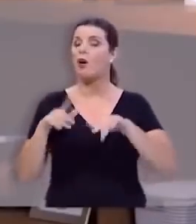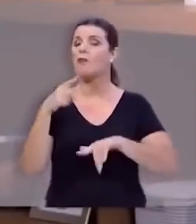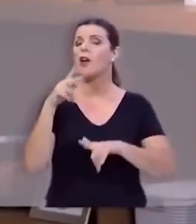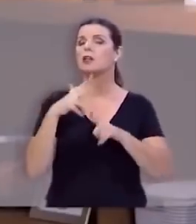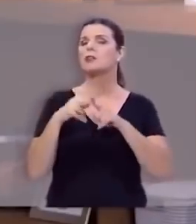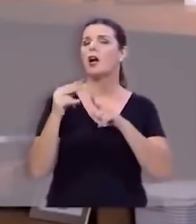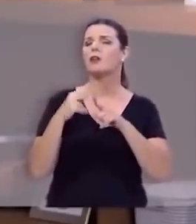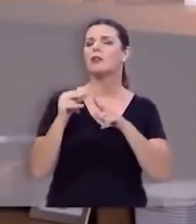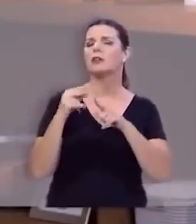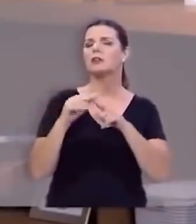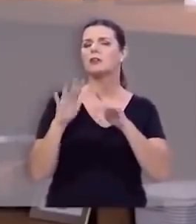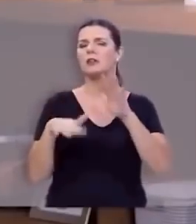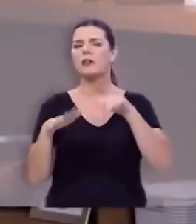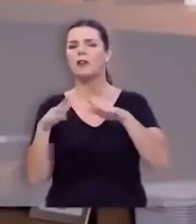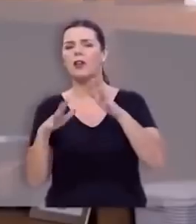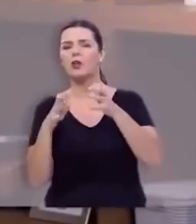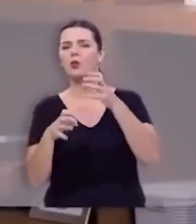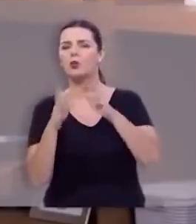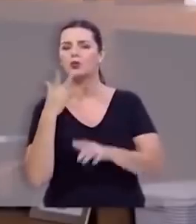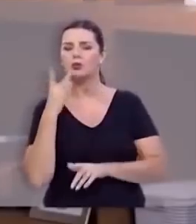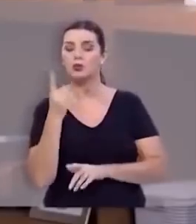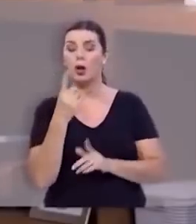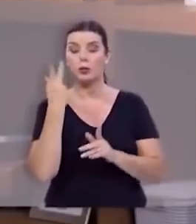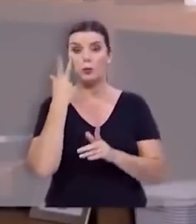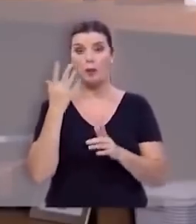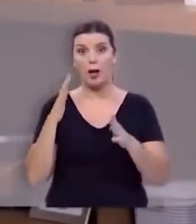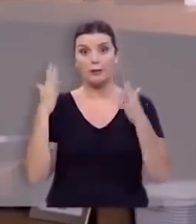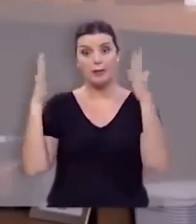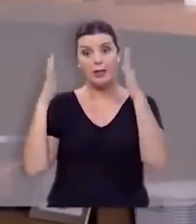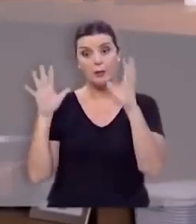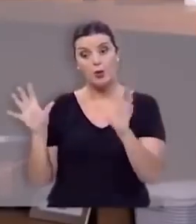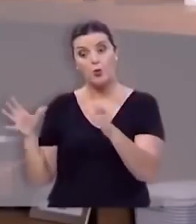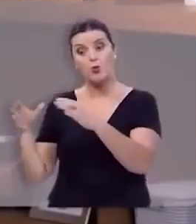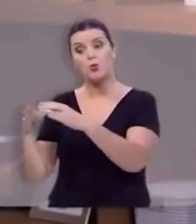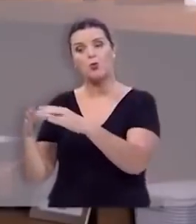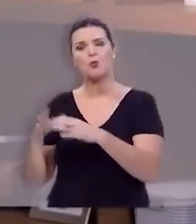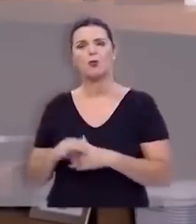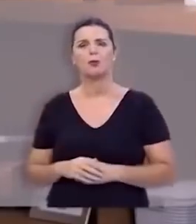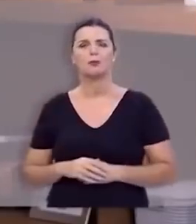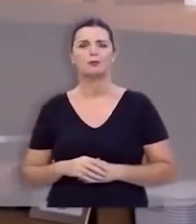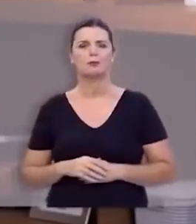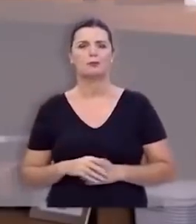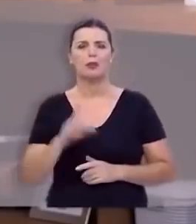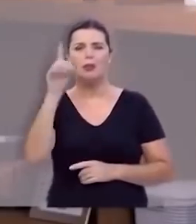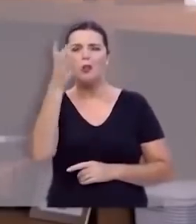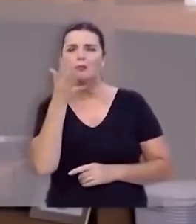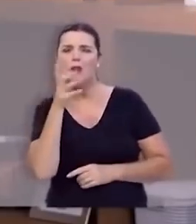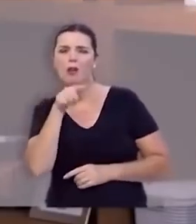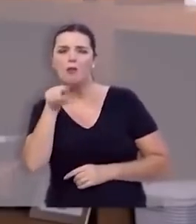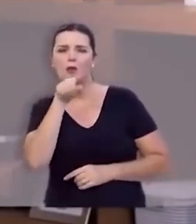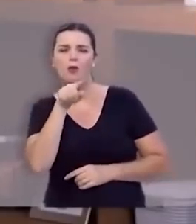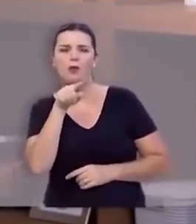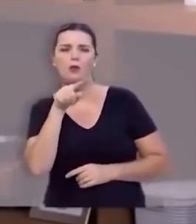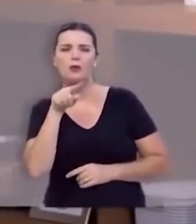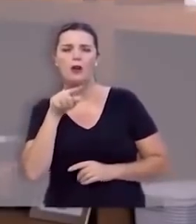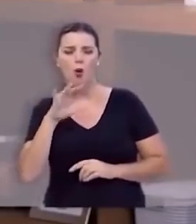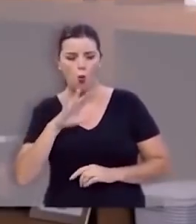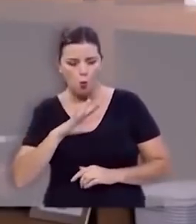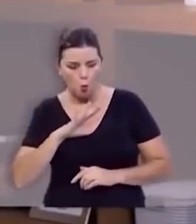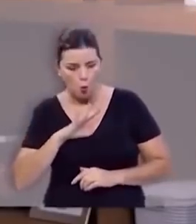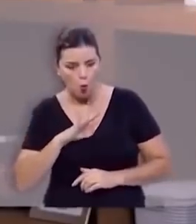luta é carreira solo, mas a celebração é com grande coral. Deus quer que você seja um